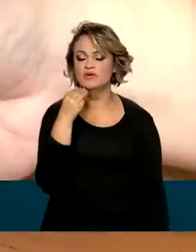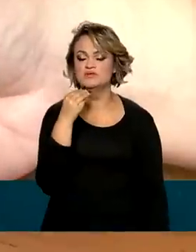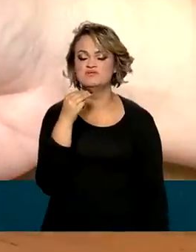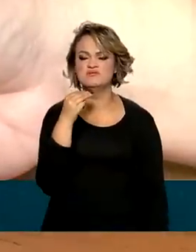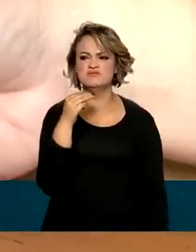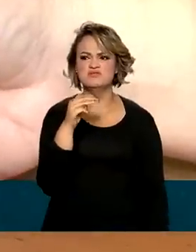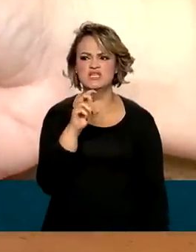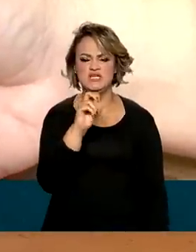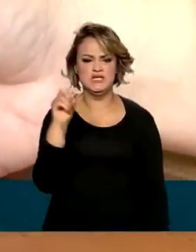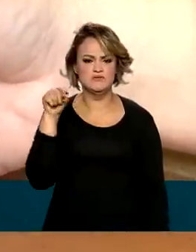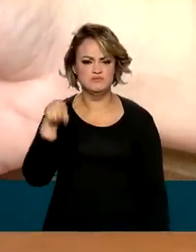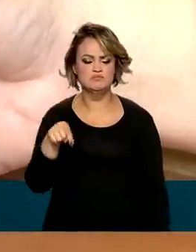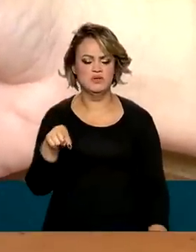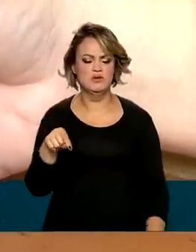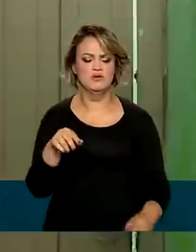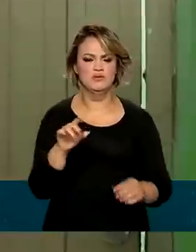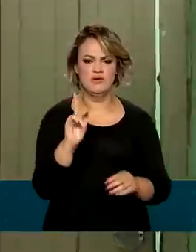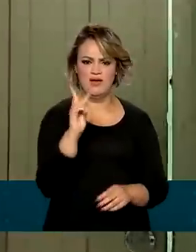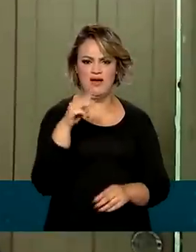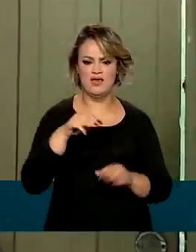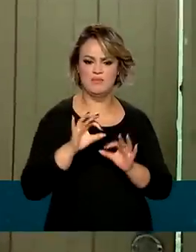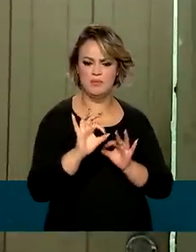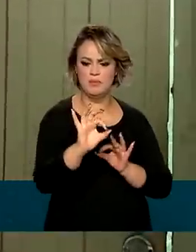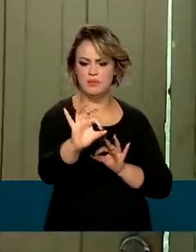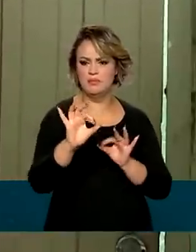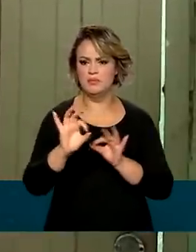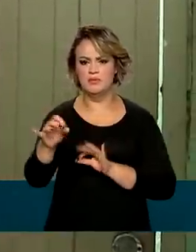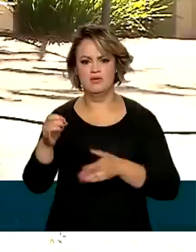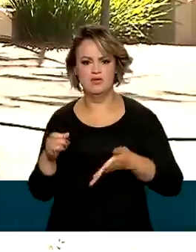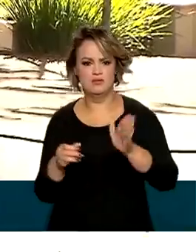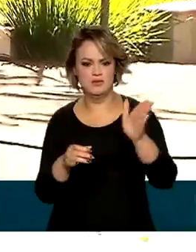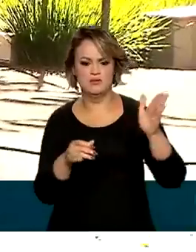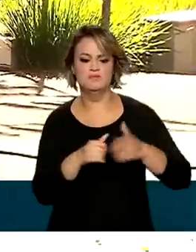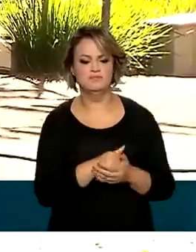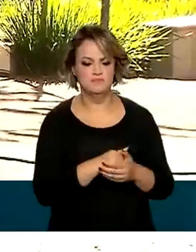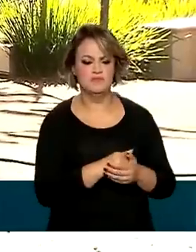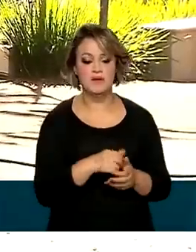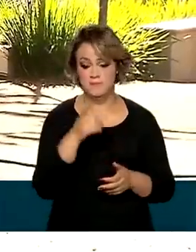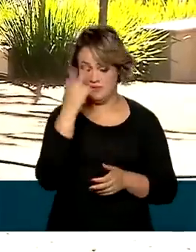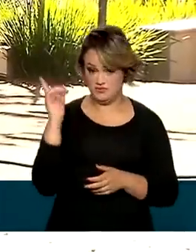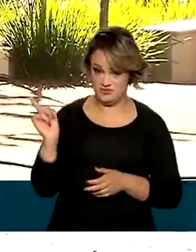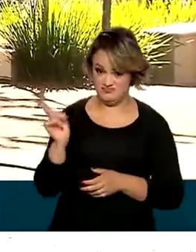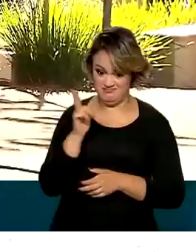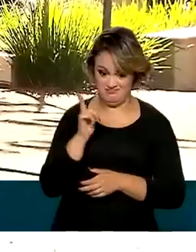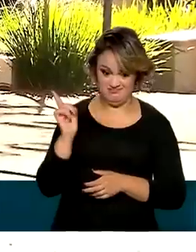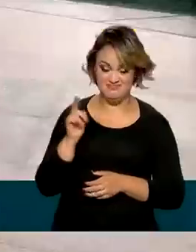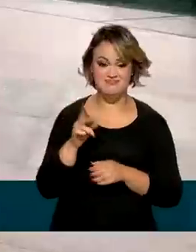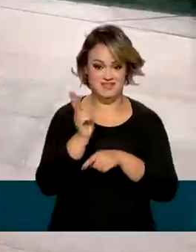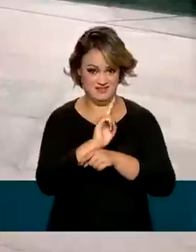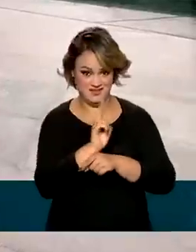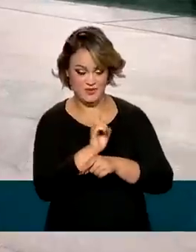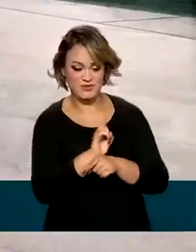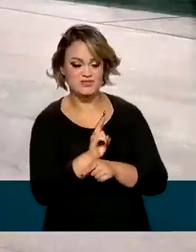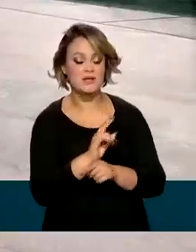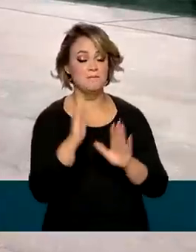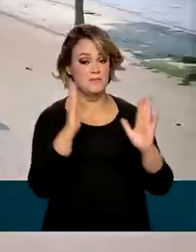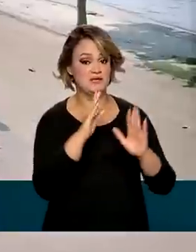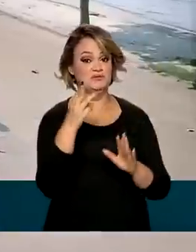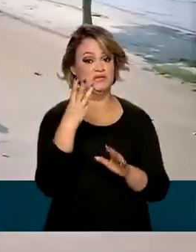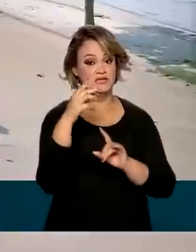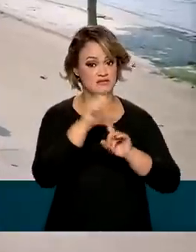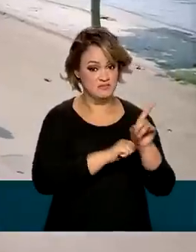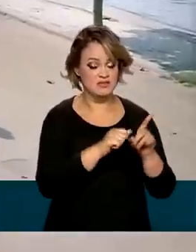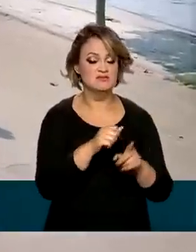quadrados do território nacional. E foi dada a largada. Os recenseadores contratados por três meses